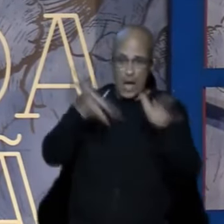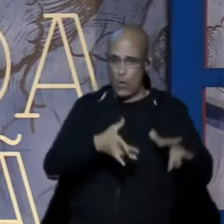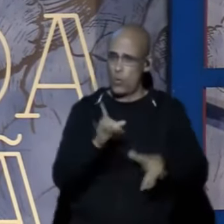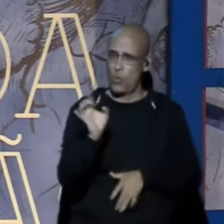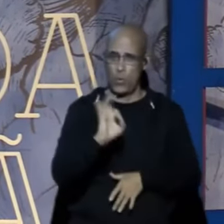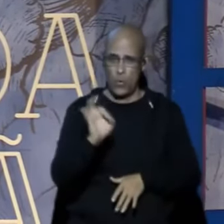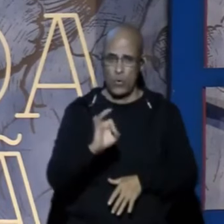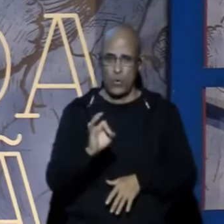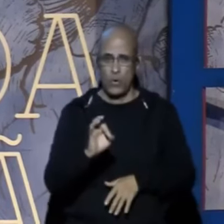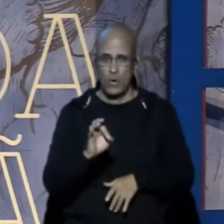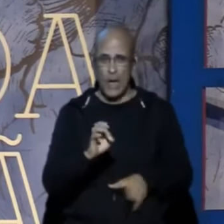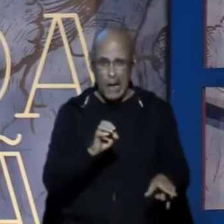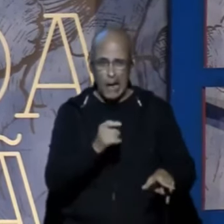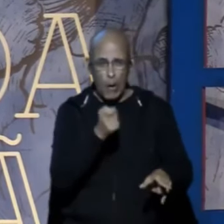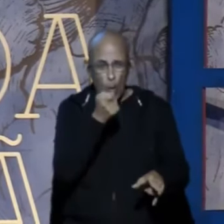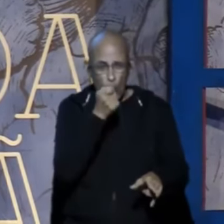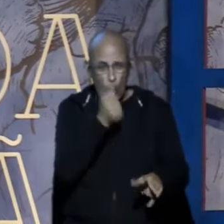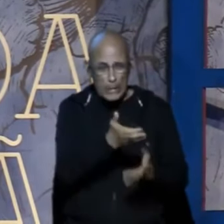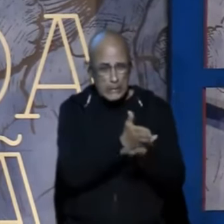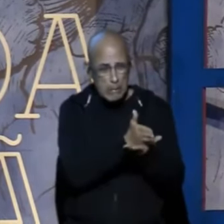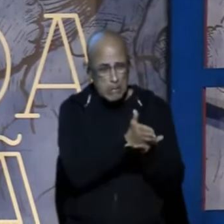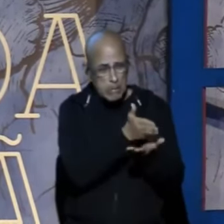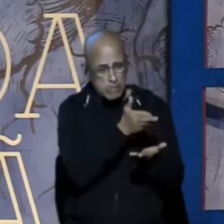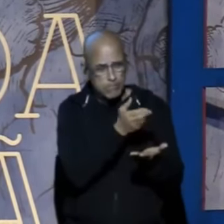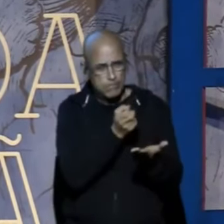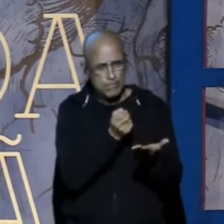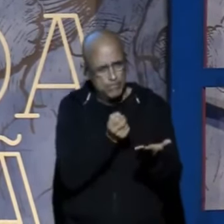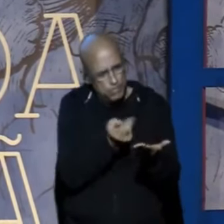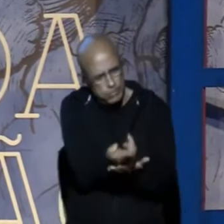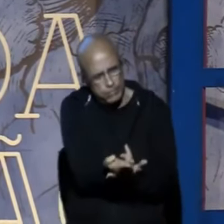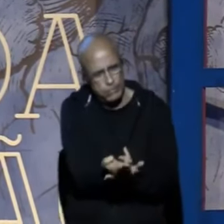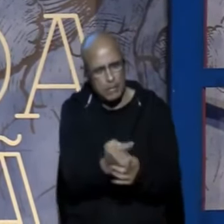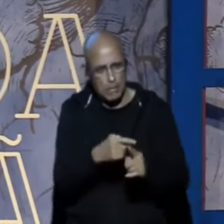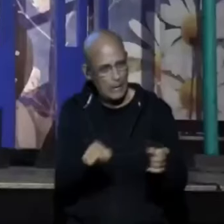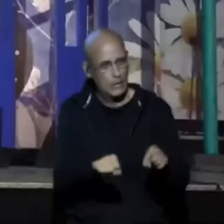Abatidos Mas não Destruídos